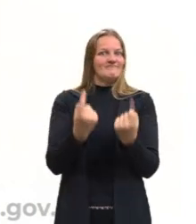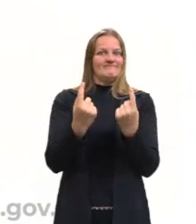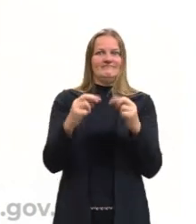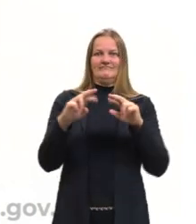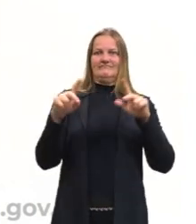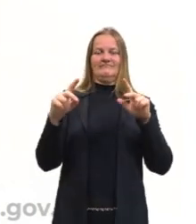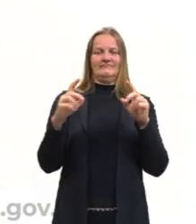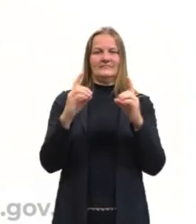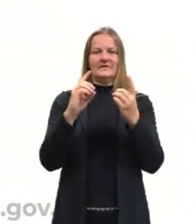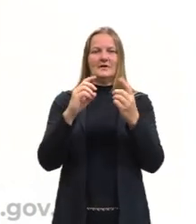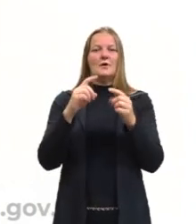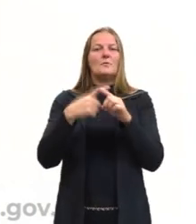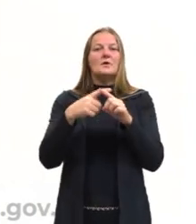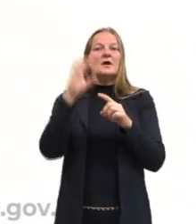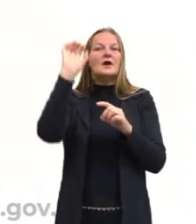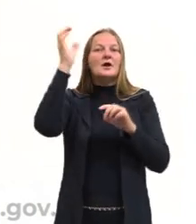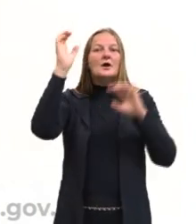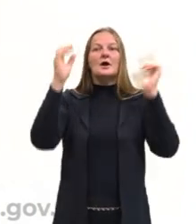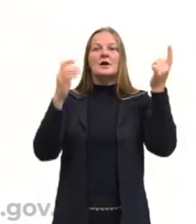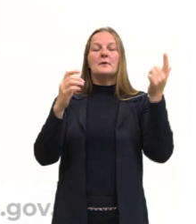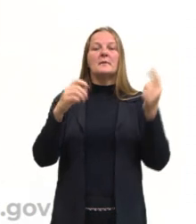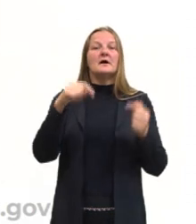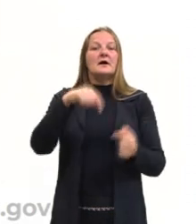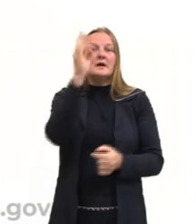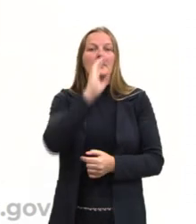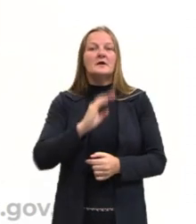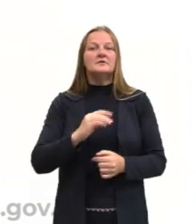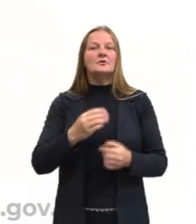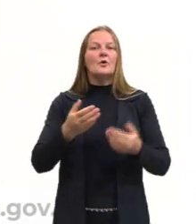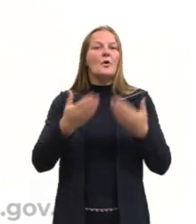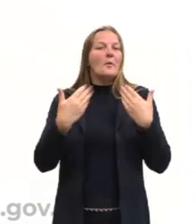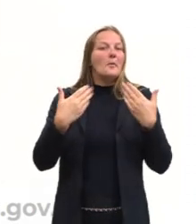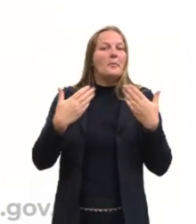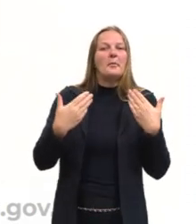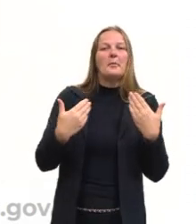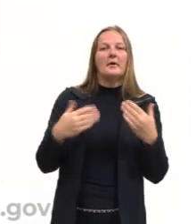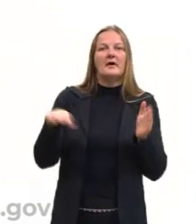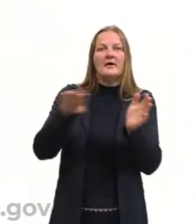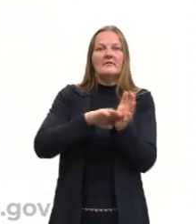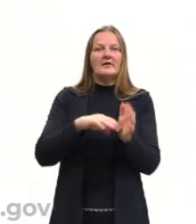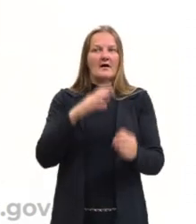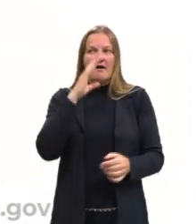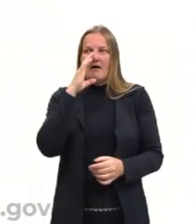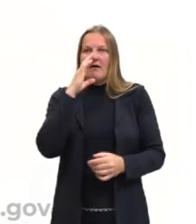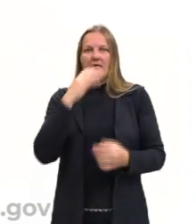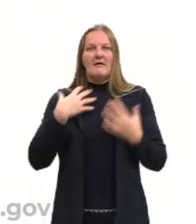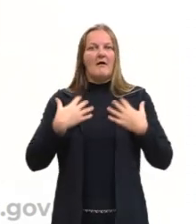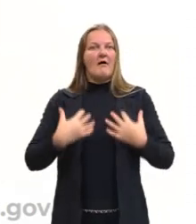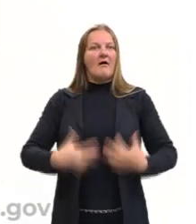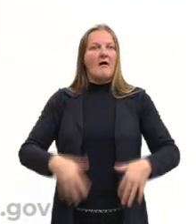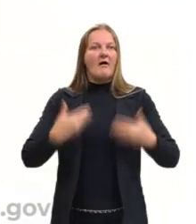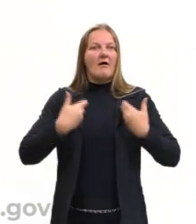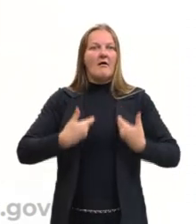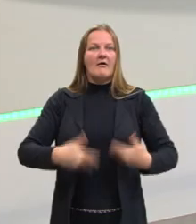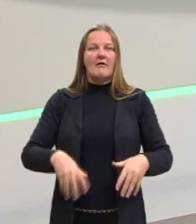Lembrando pelo clima, o Brasil tem um clima tropical. Logo, quando chegam aqui, a primeira coisa que eles